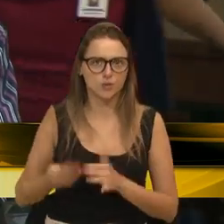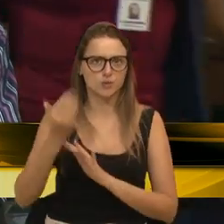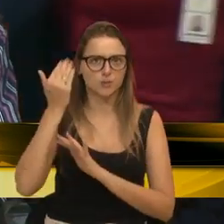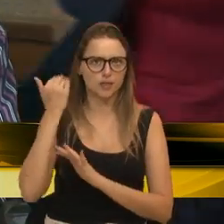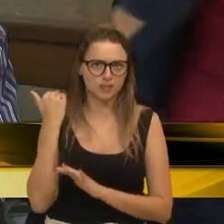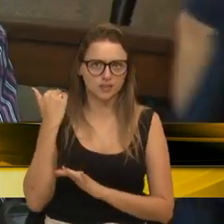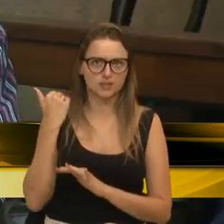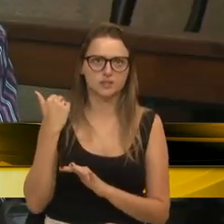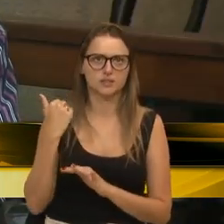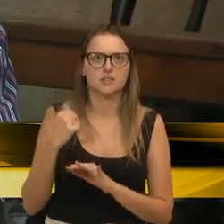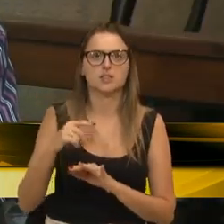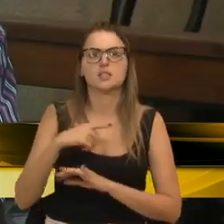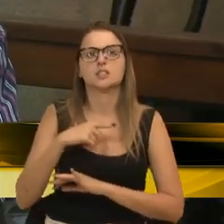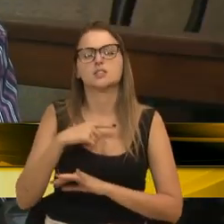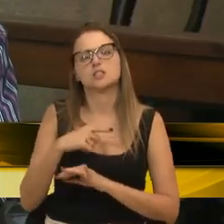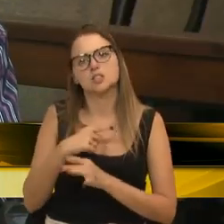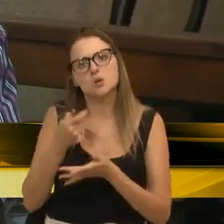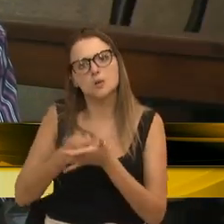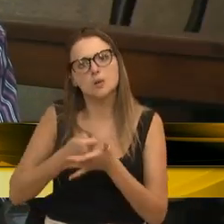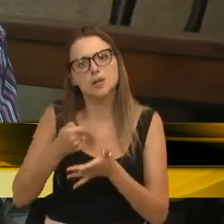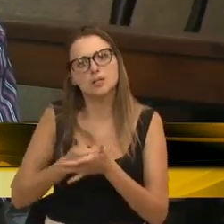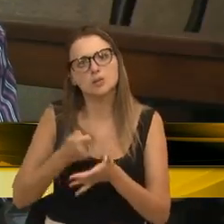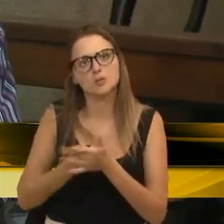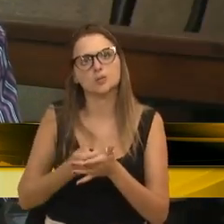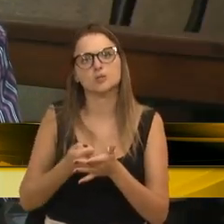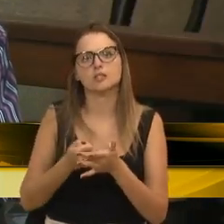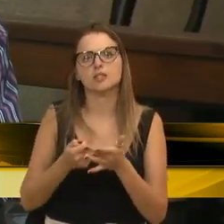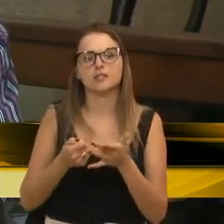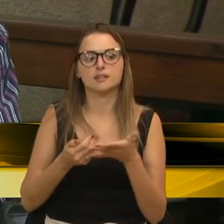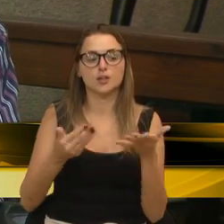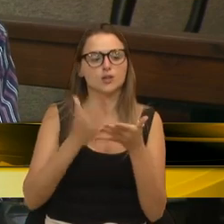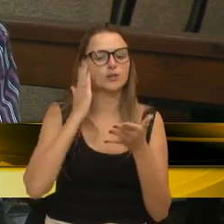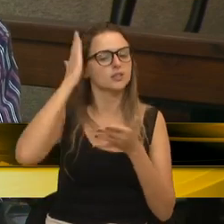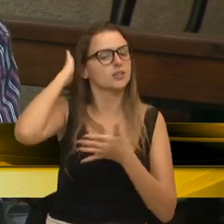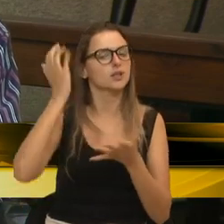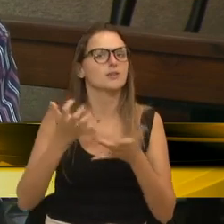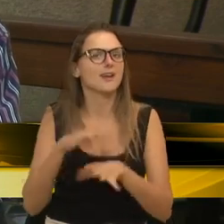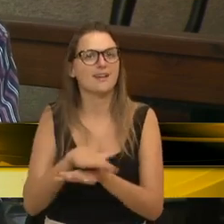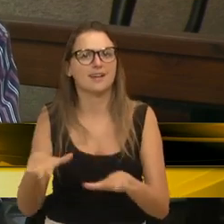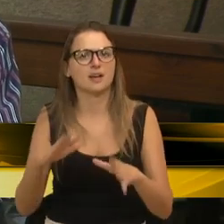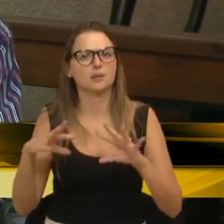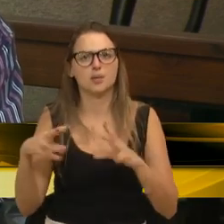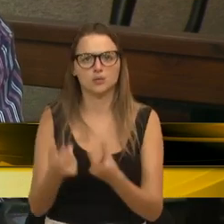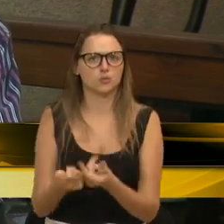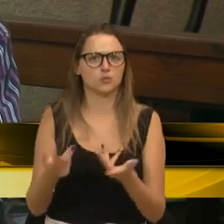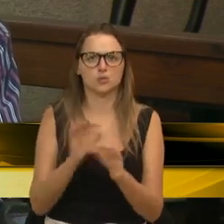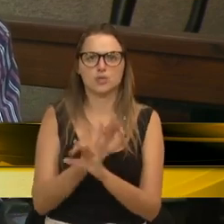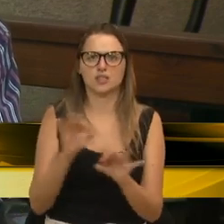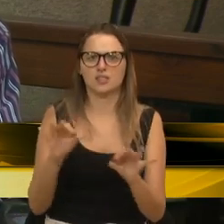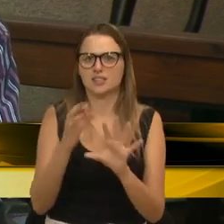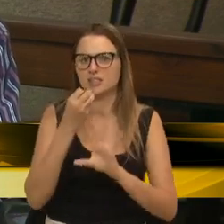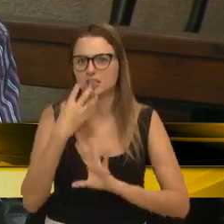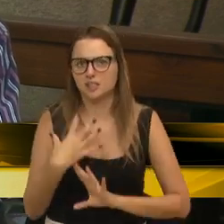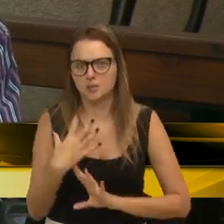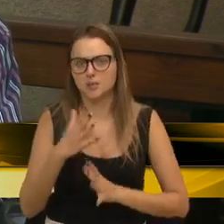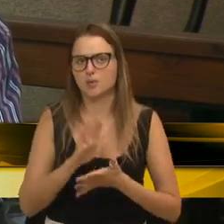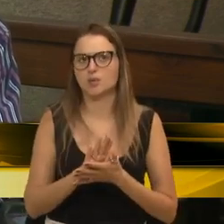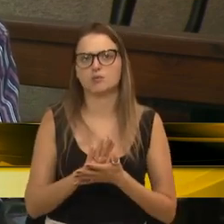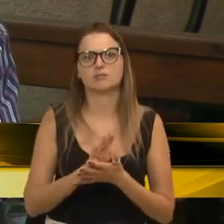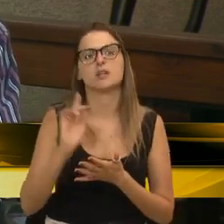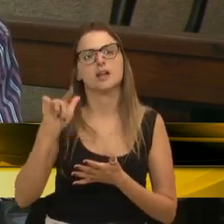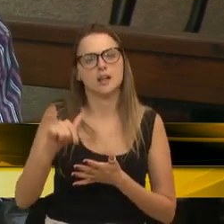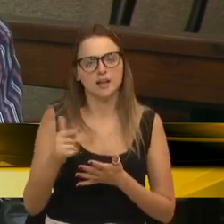existe um movimento orquestrado para acabar. Não serve. Nada era bom. E esse é